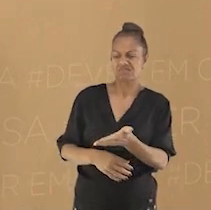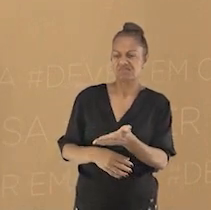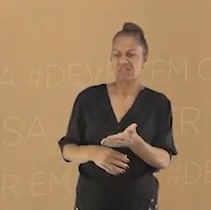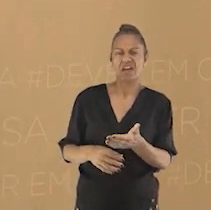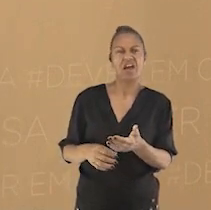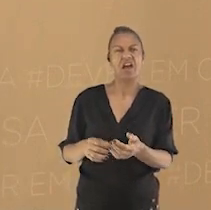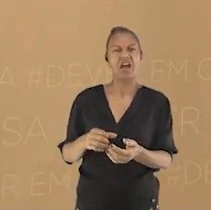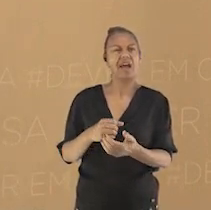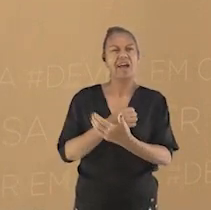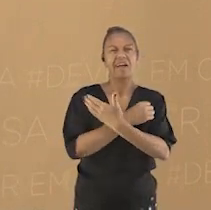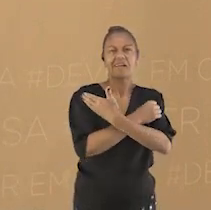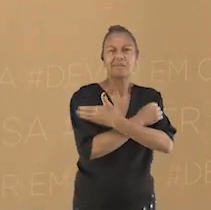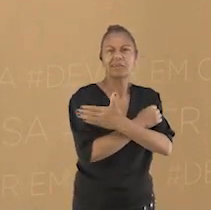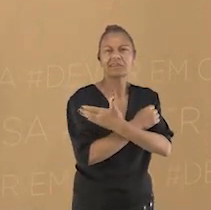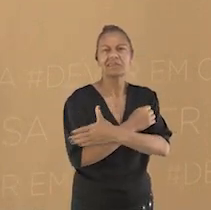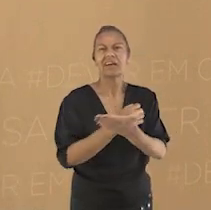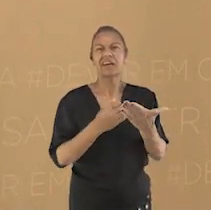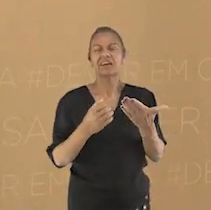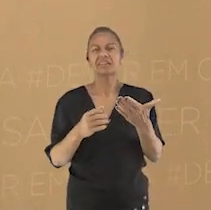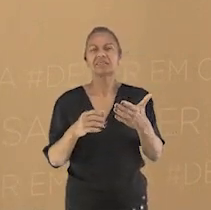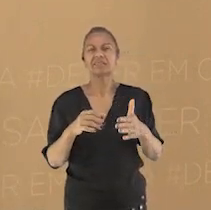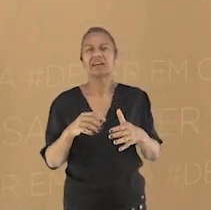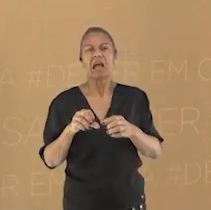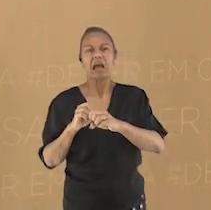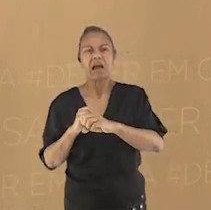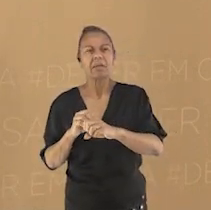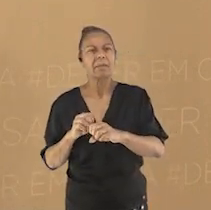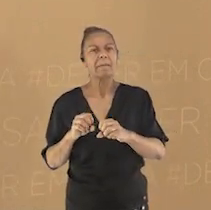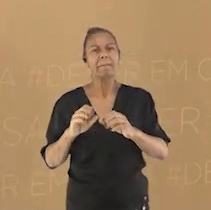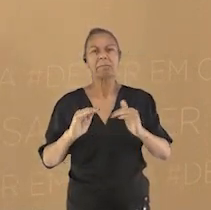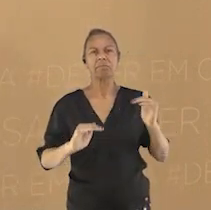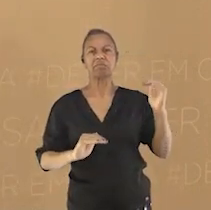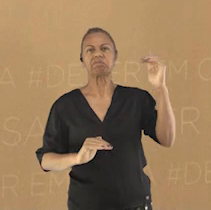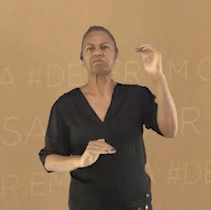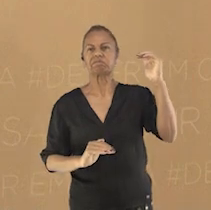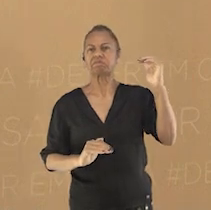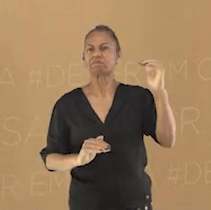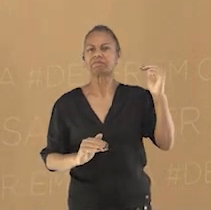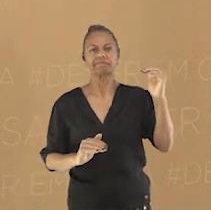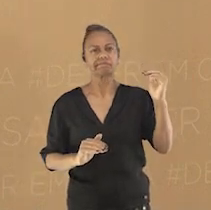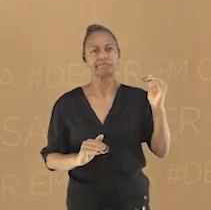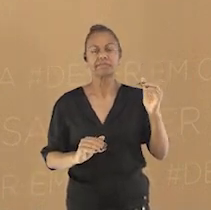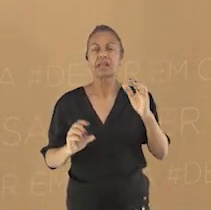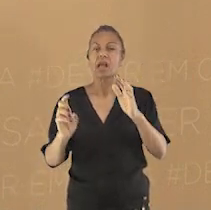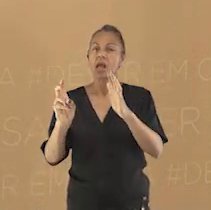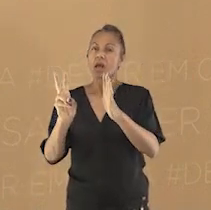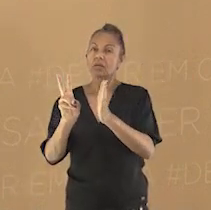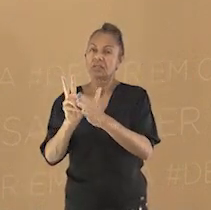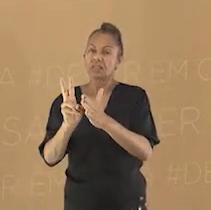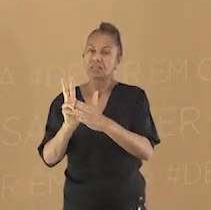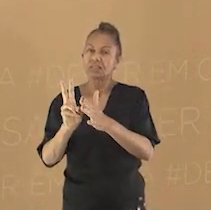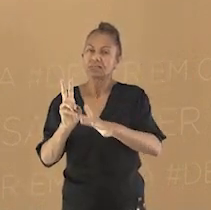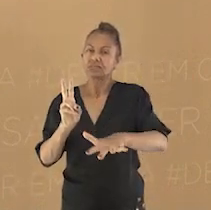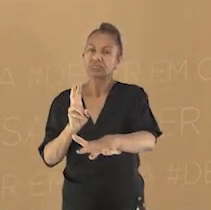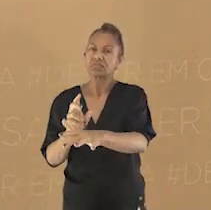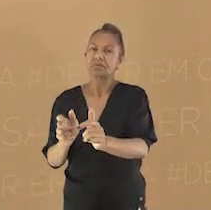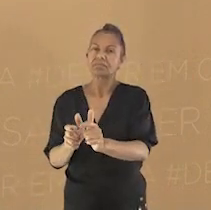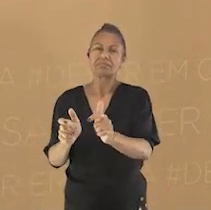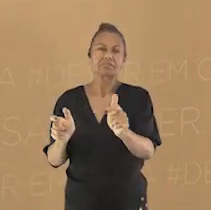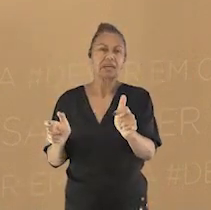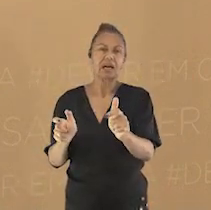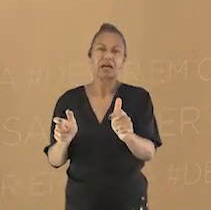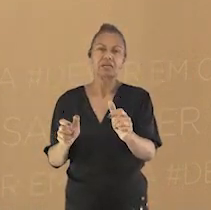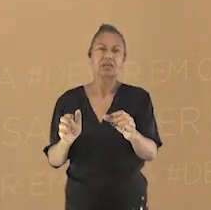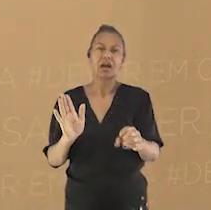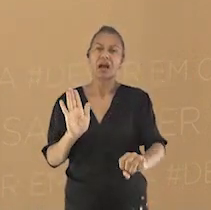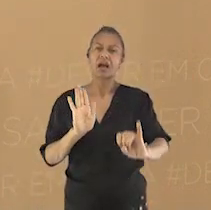perderem a sua identidade. Cabe hoje a todos os cidadãos conscientes defender os direitos da liberdade